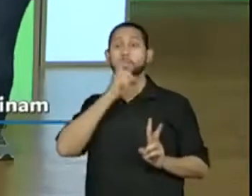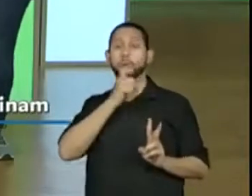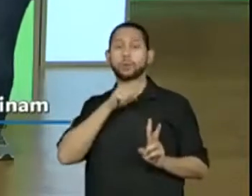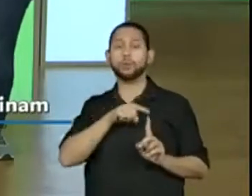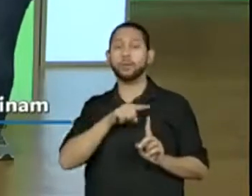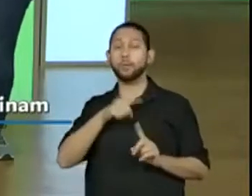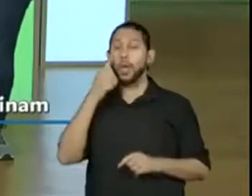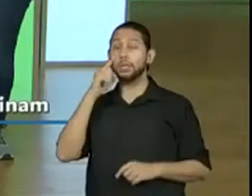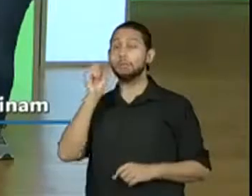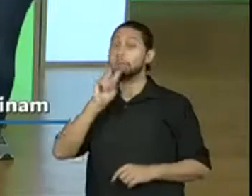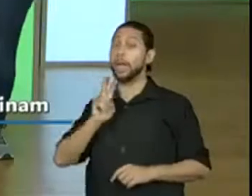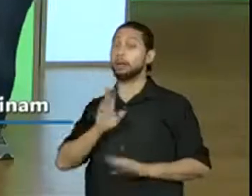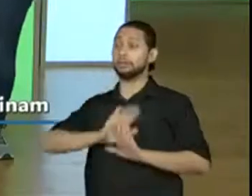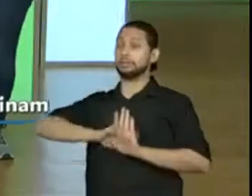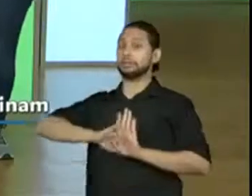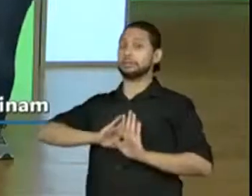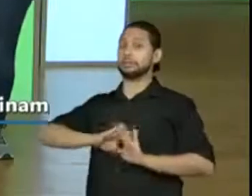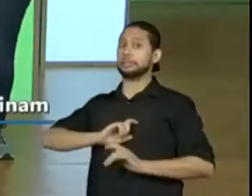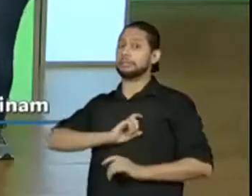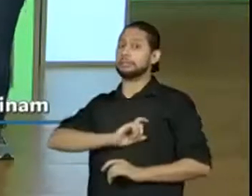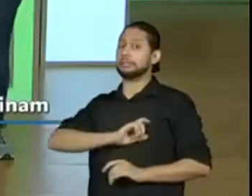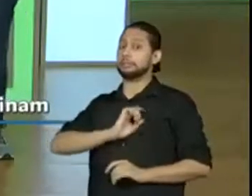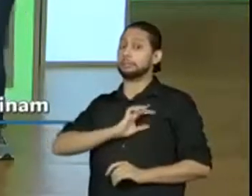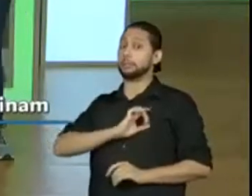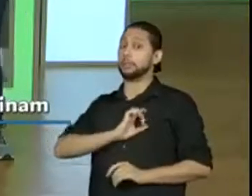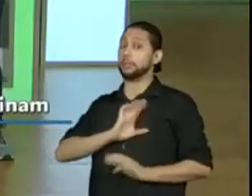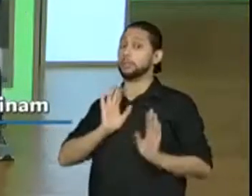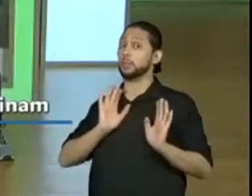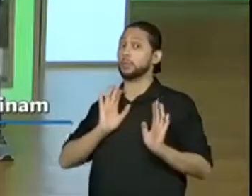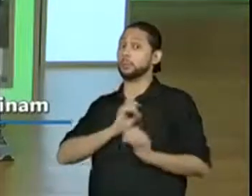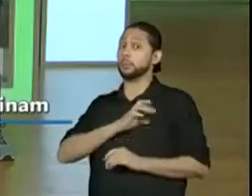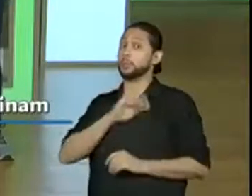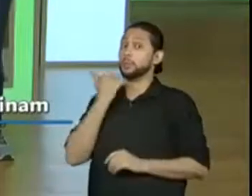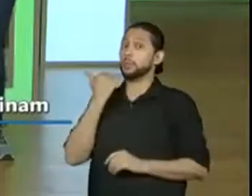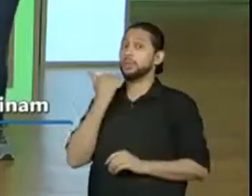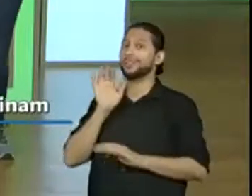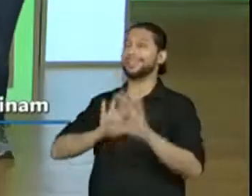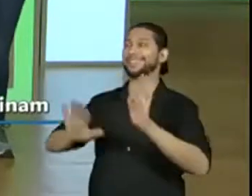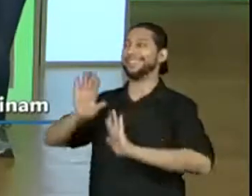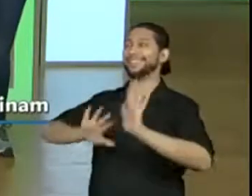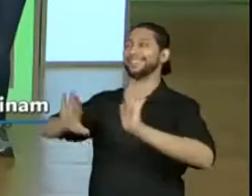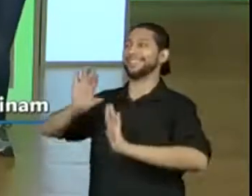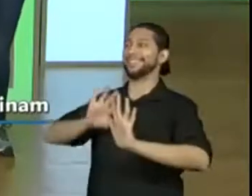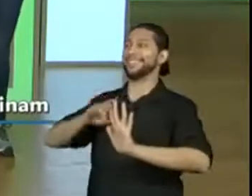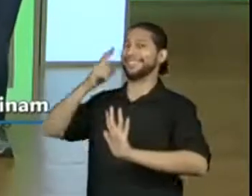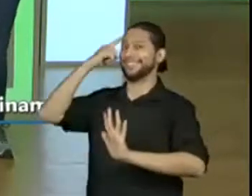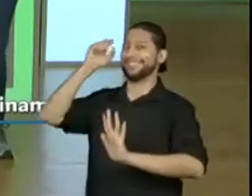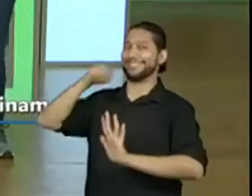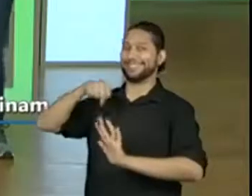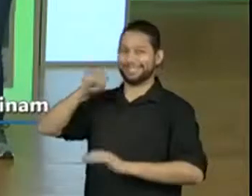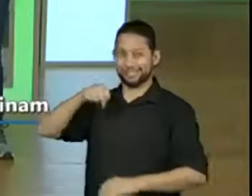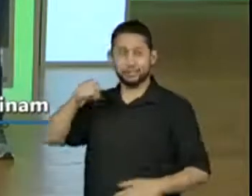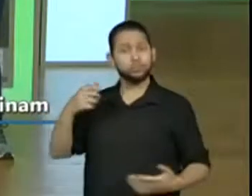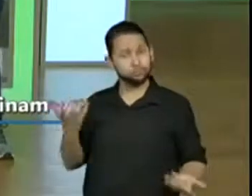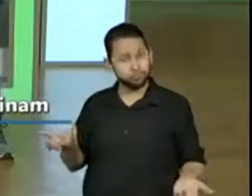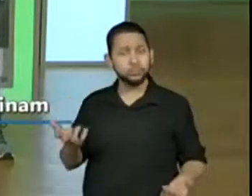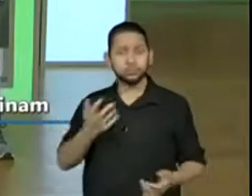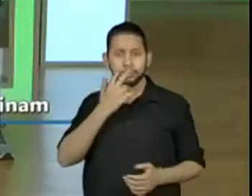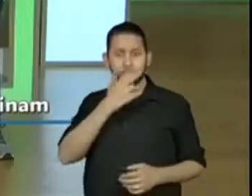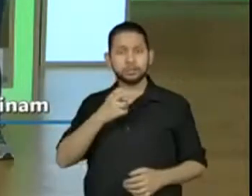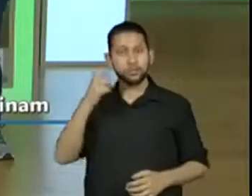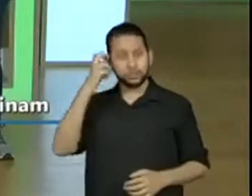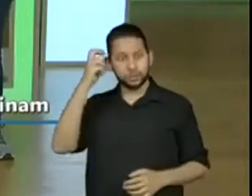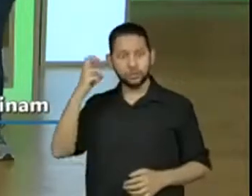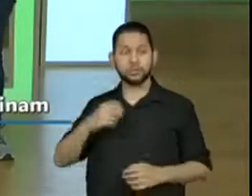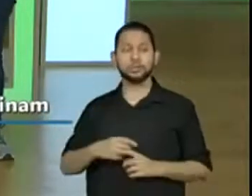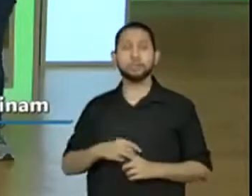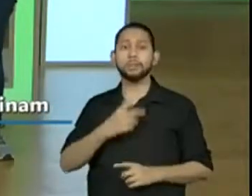inteligência e astúcia. Exatamente. Então, para o contexto da história, ele foi inteligente, né? Mas é que eu